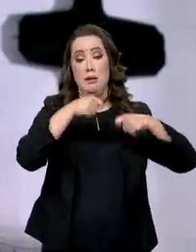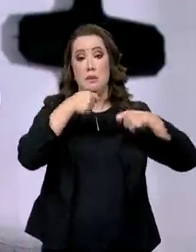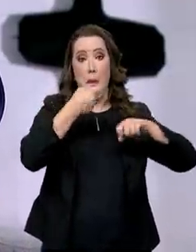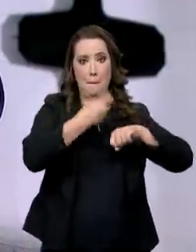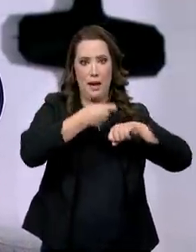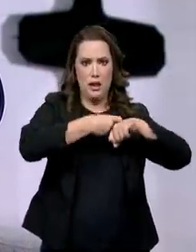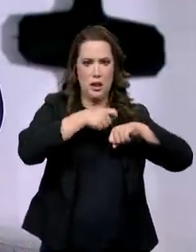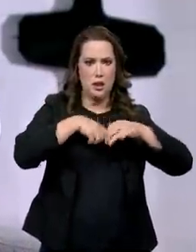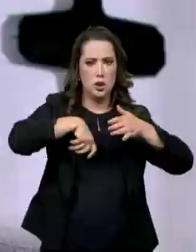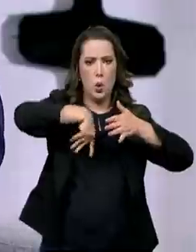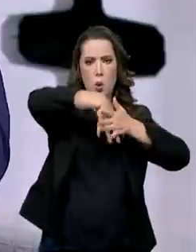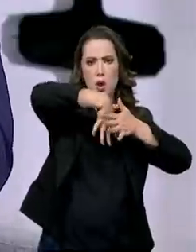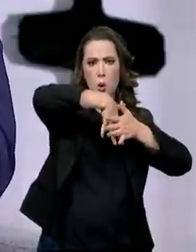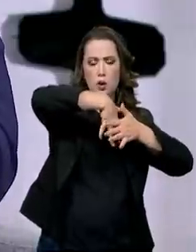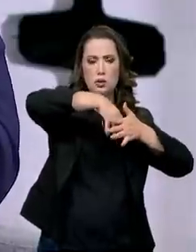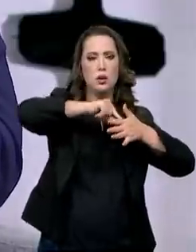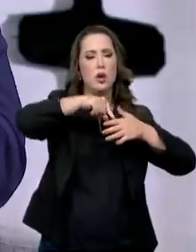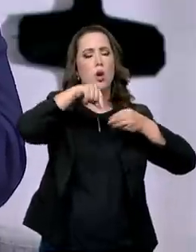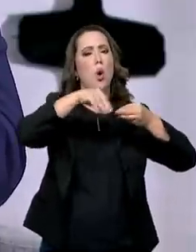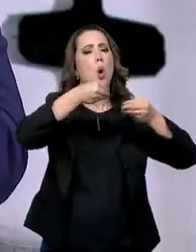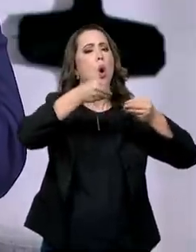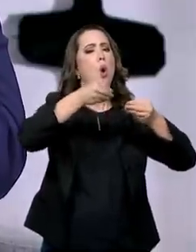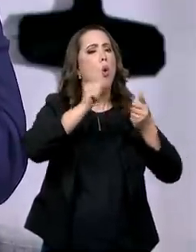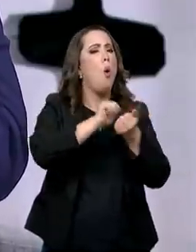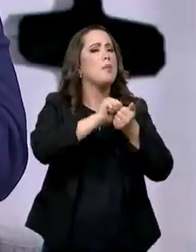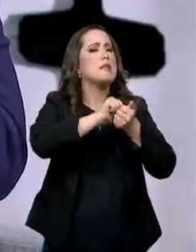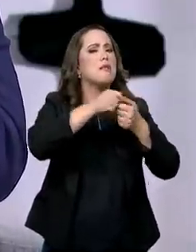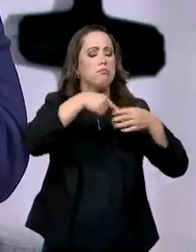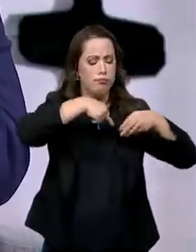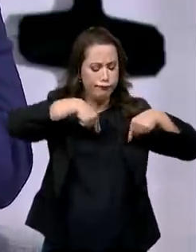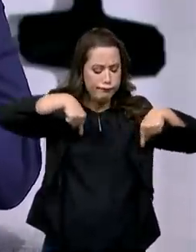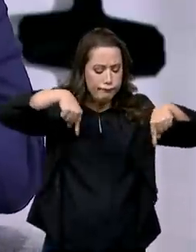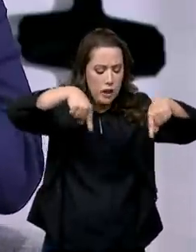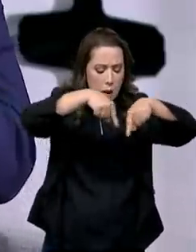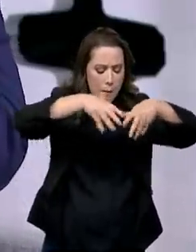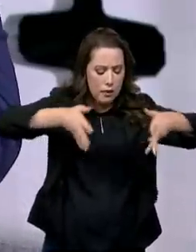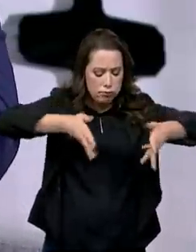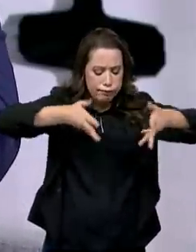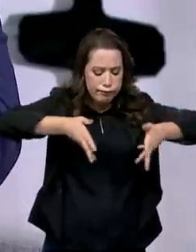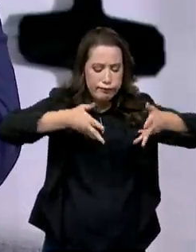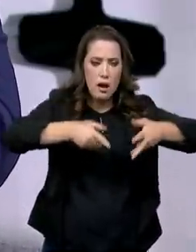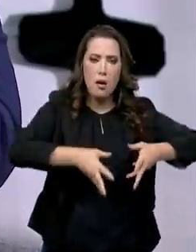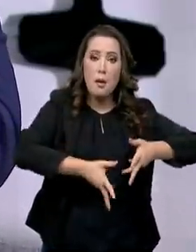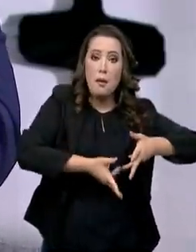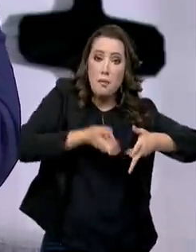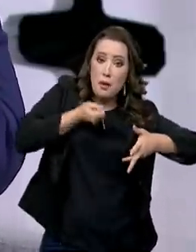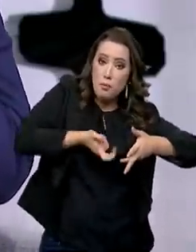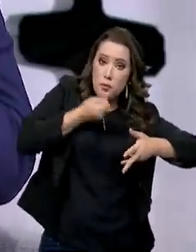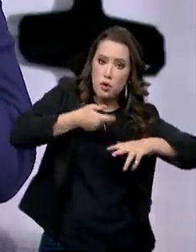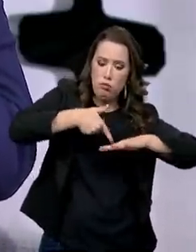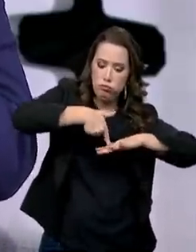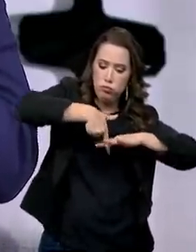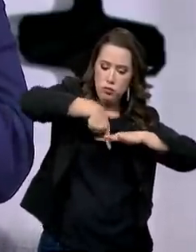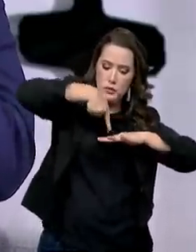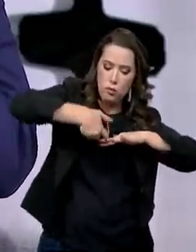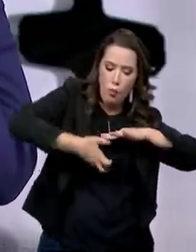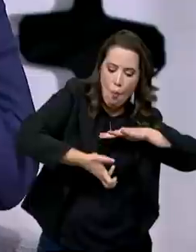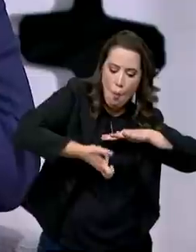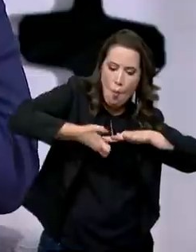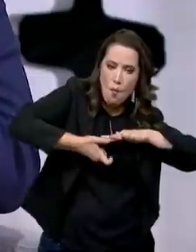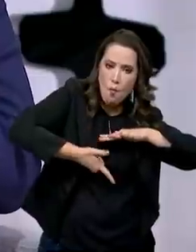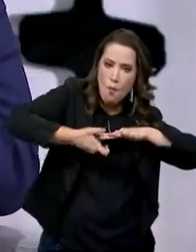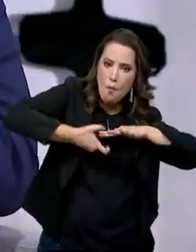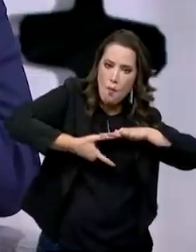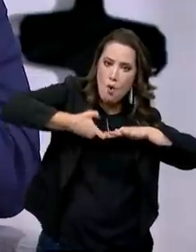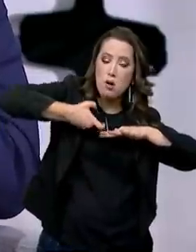rocha. Que tipo de detergente você vai colocar que seja viável economicamente? O Sirius consegue analisar esses detergentes, dar